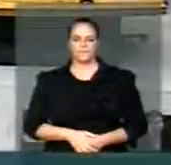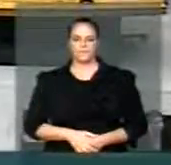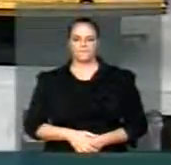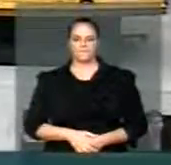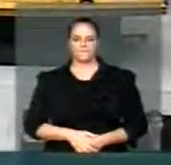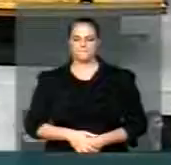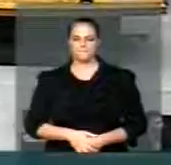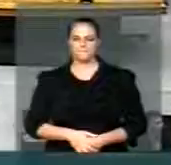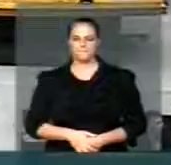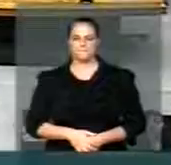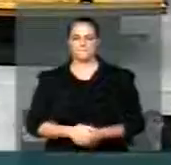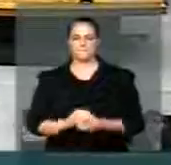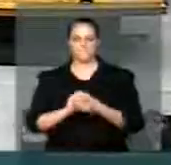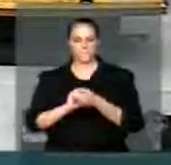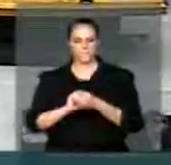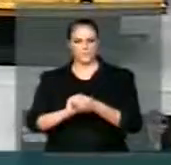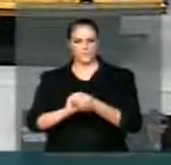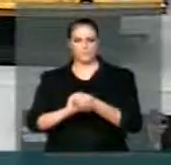Senhor presidente,